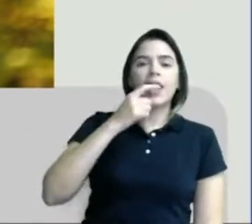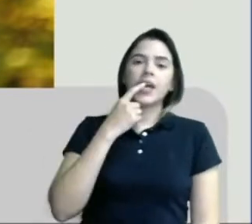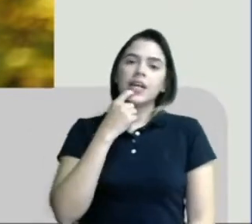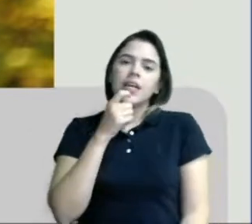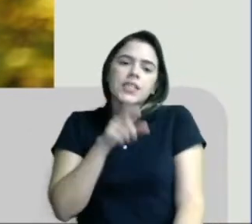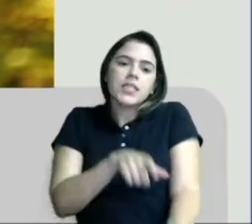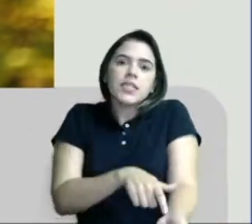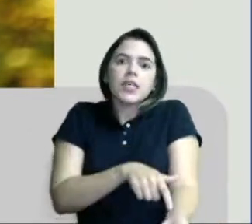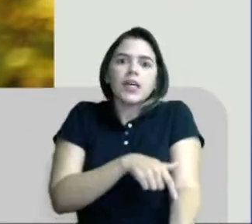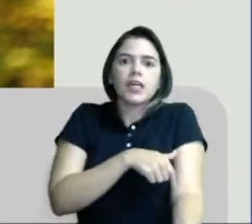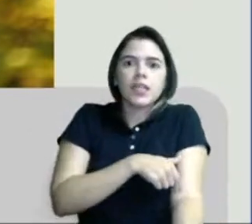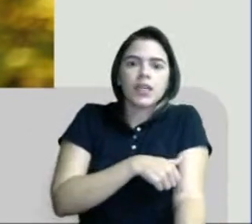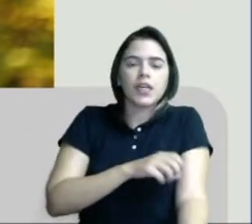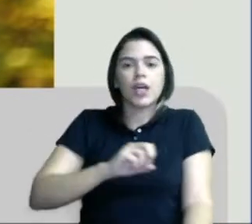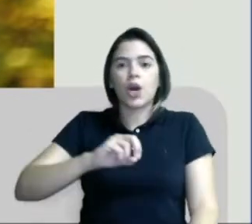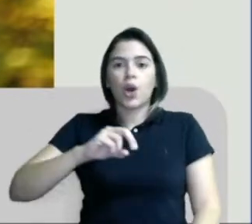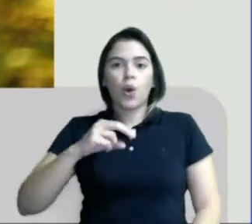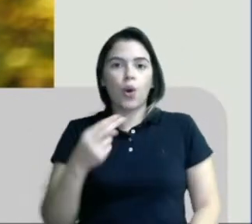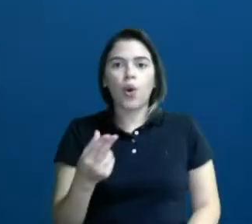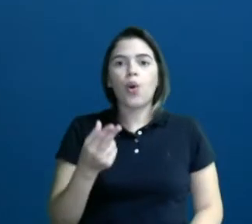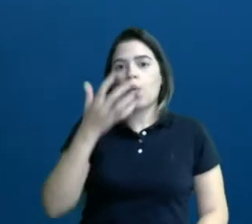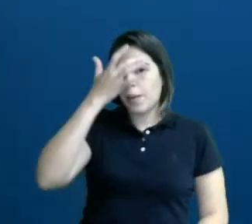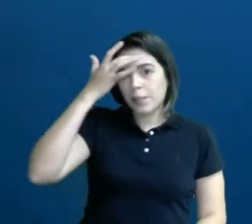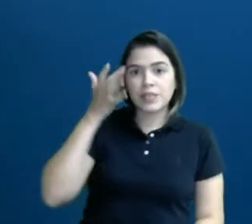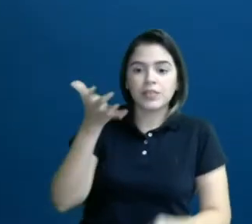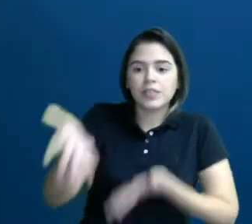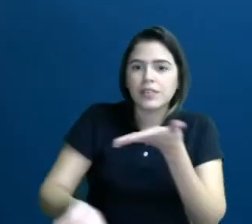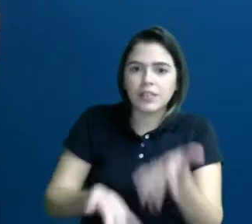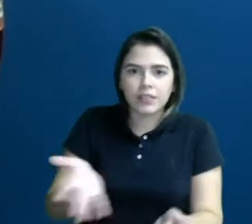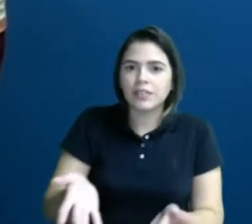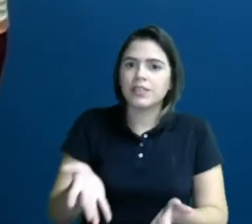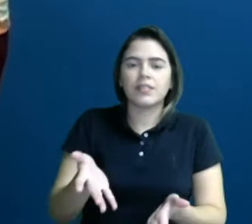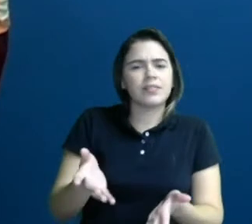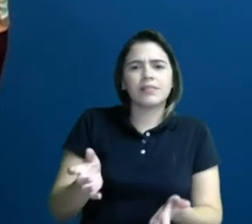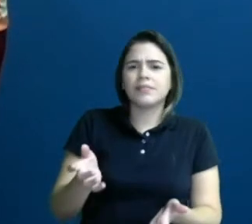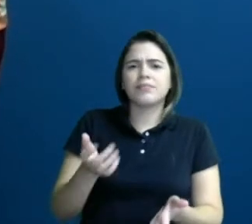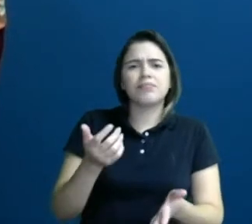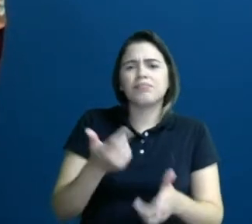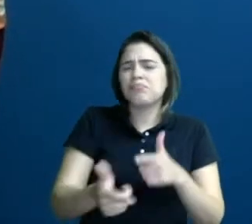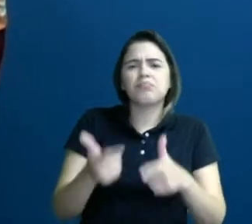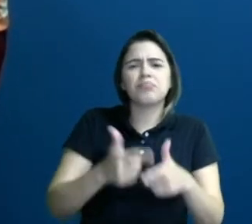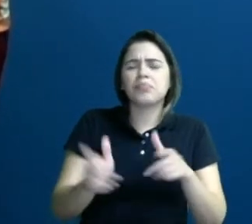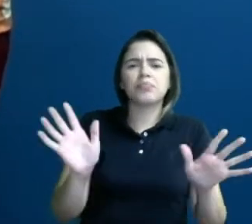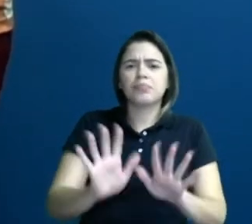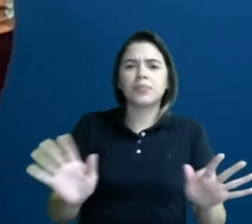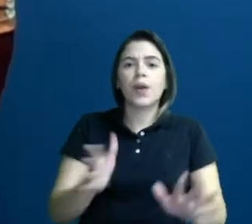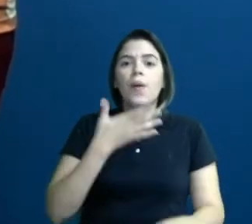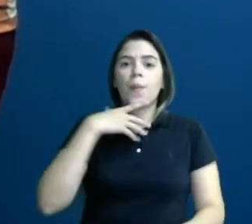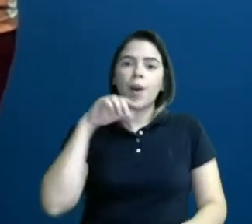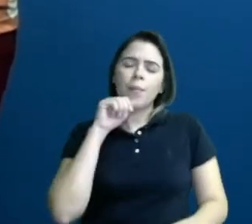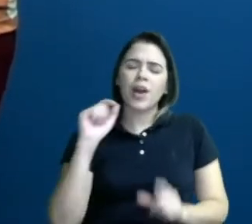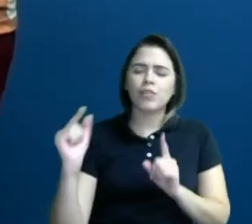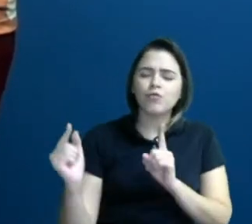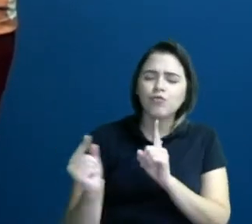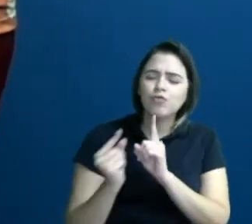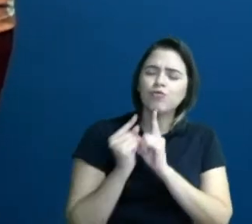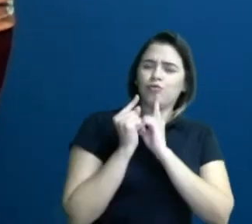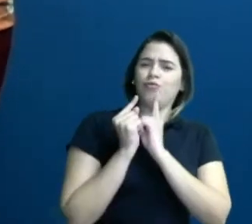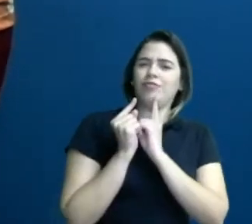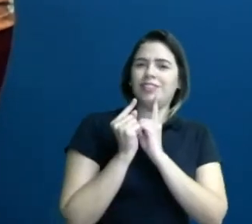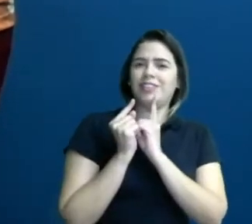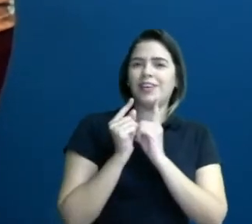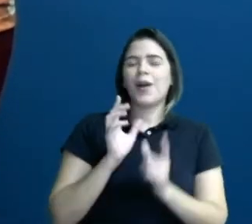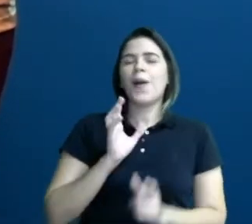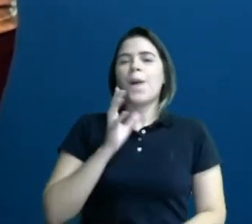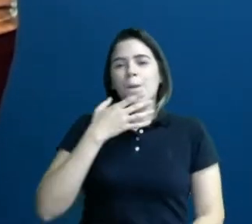sangue, é o papai biológico. Não importa, tá certo? O papai que estiver ali, juntinho de você, pode ser o